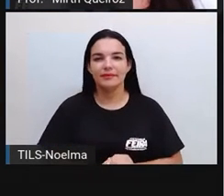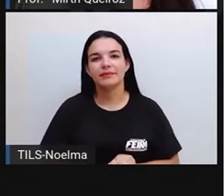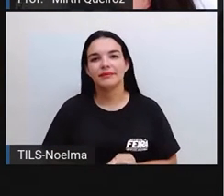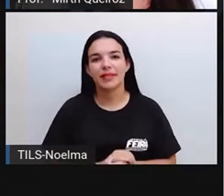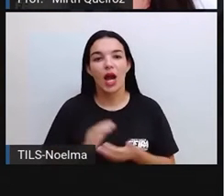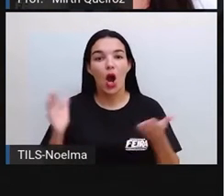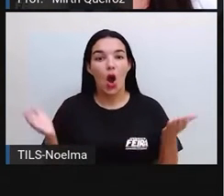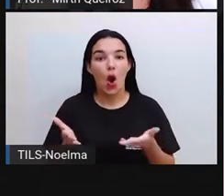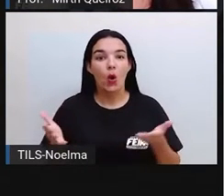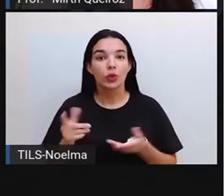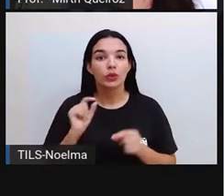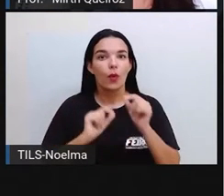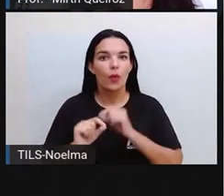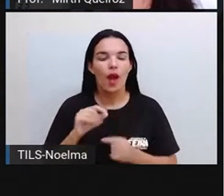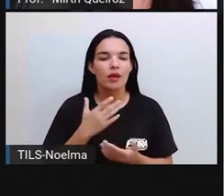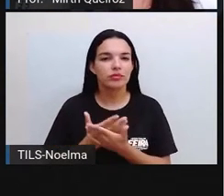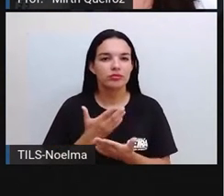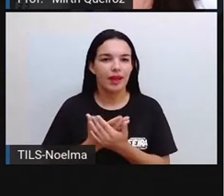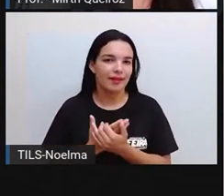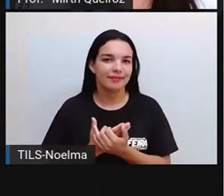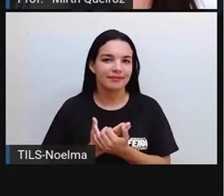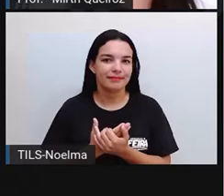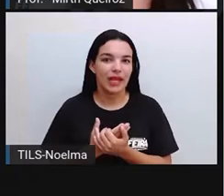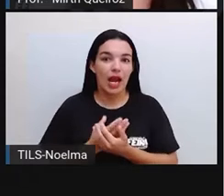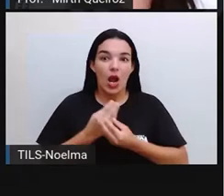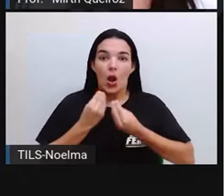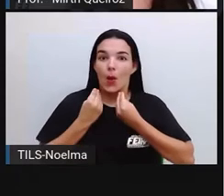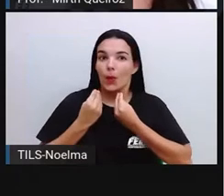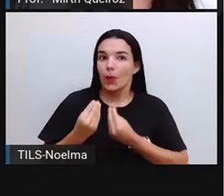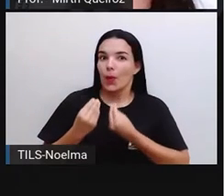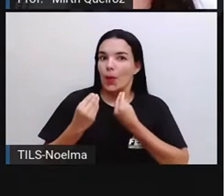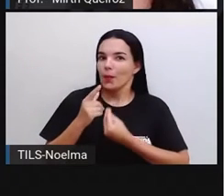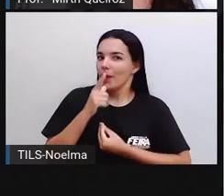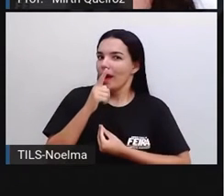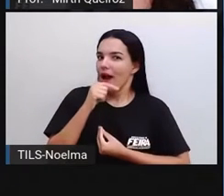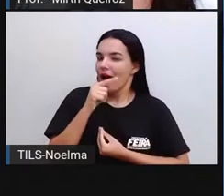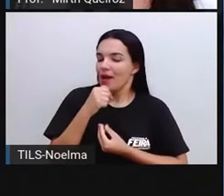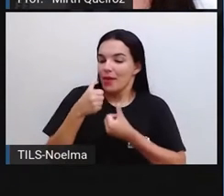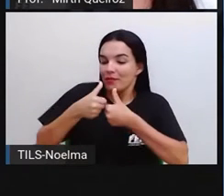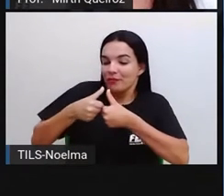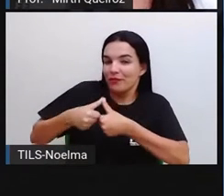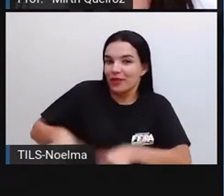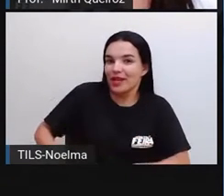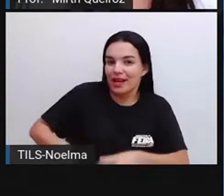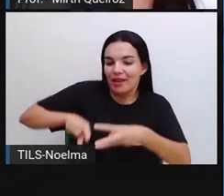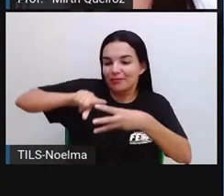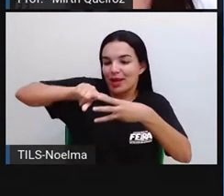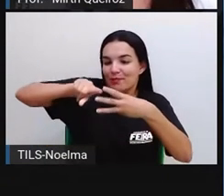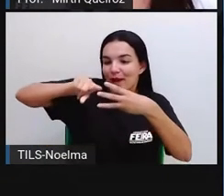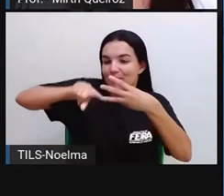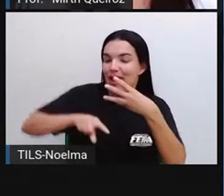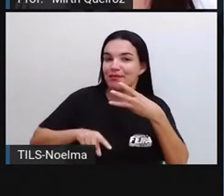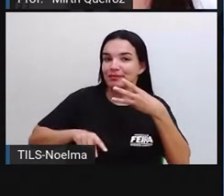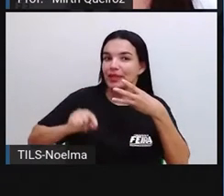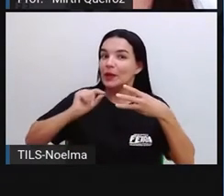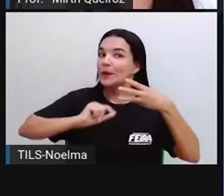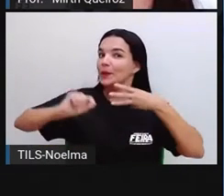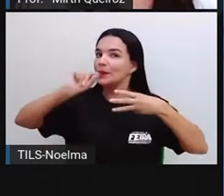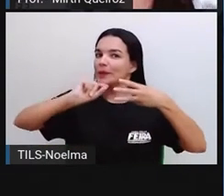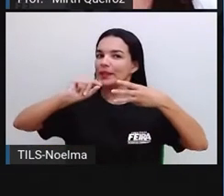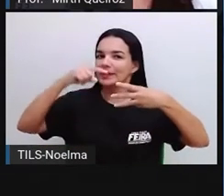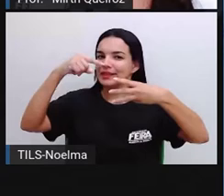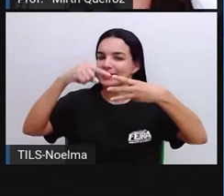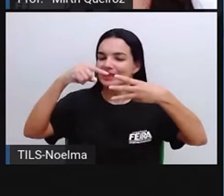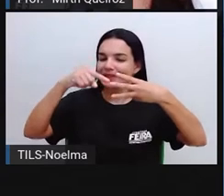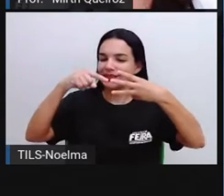Hoje nós iremos estudar sobre os estados físicos da água, os três estados físicos. A gente